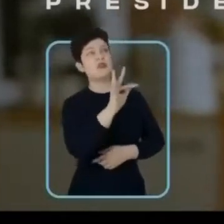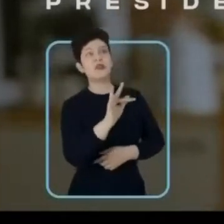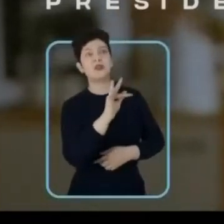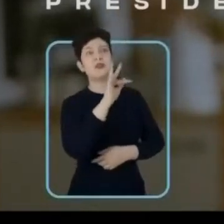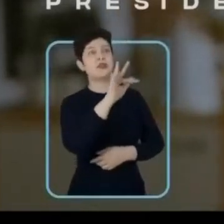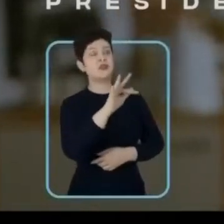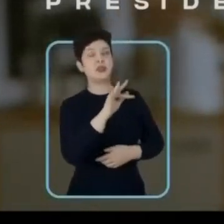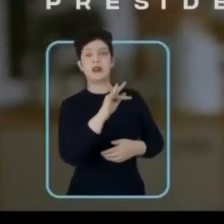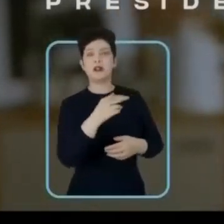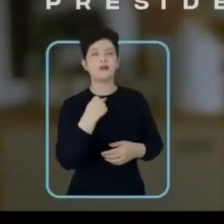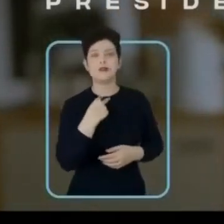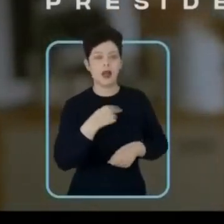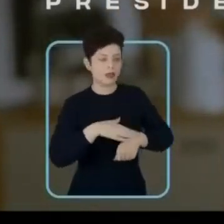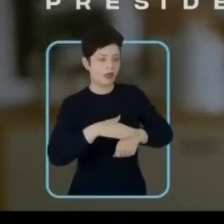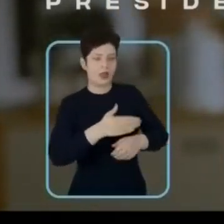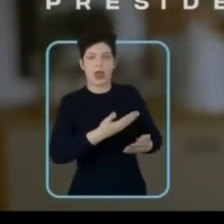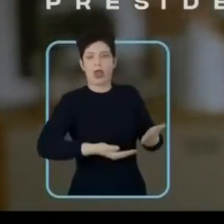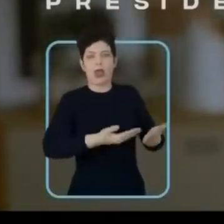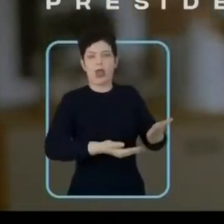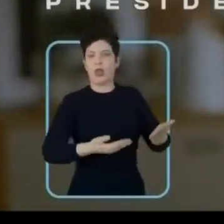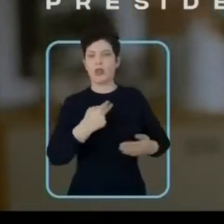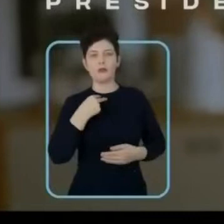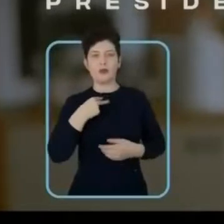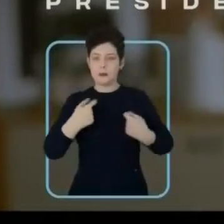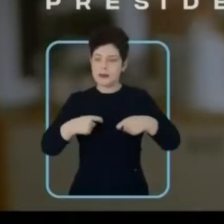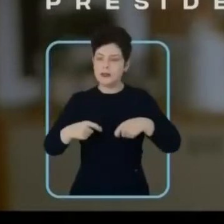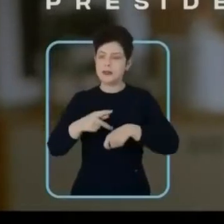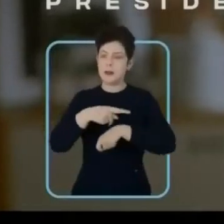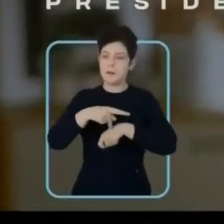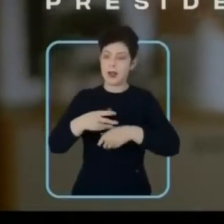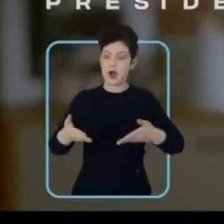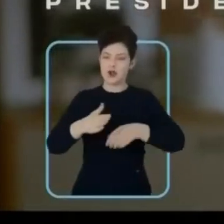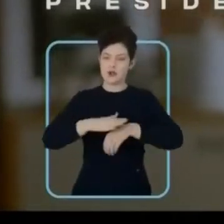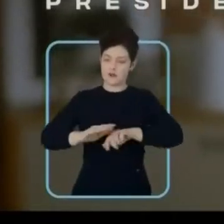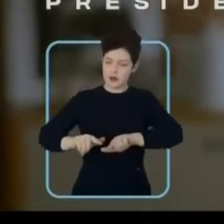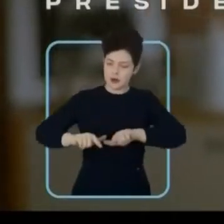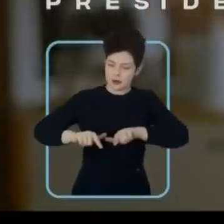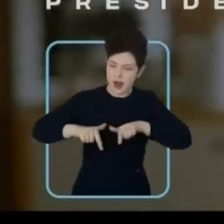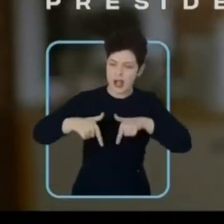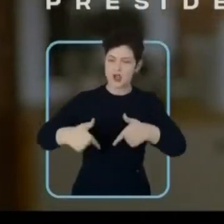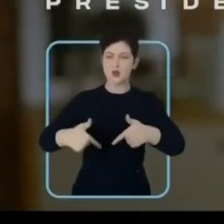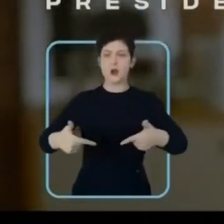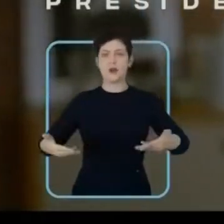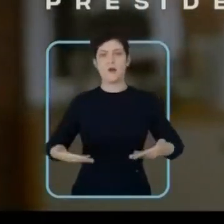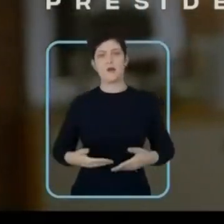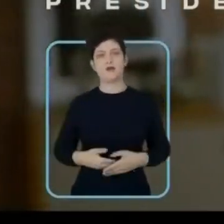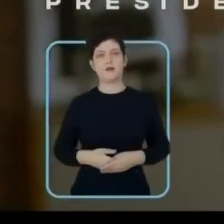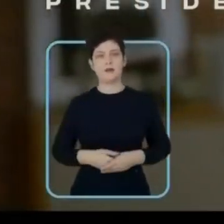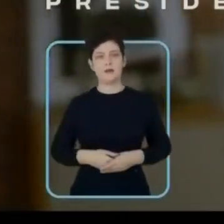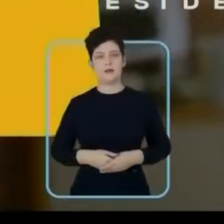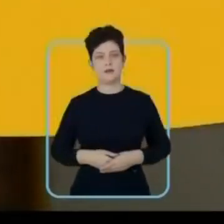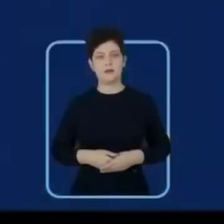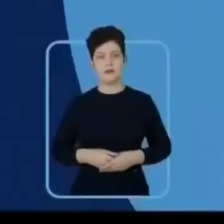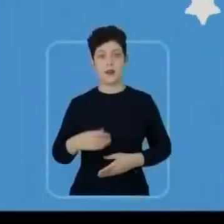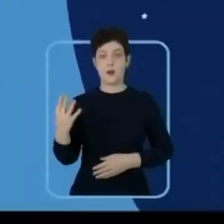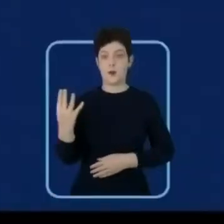Brasil é o país do futuro. Nós não temos mais tempo a perder. Temos que ser o país do hoje, do já, agora.